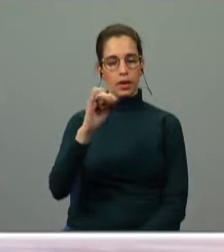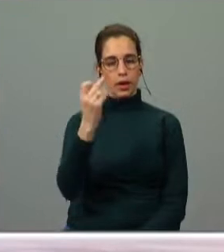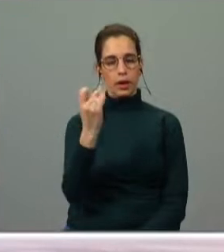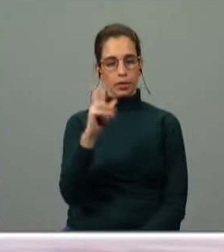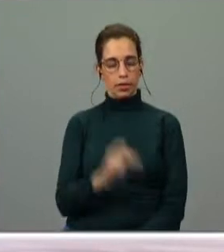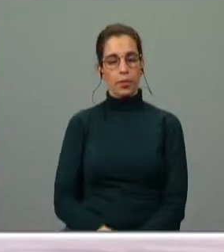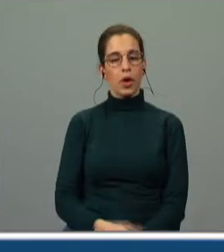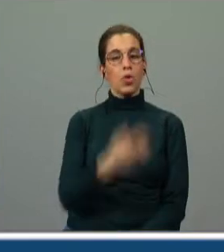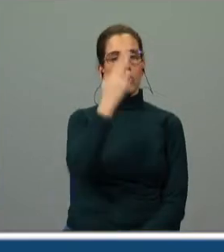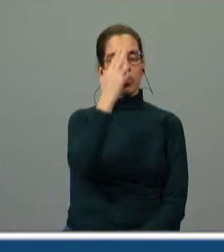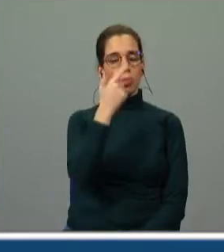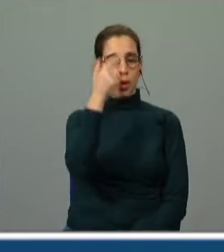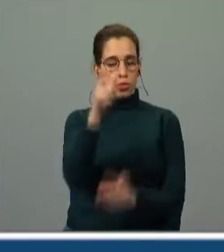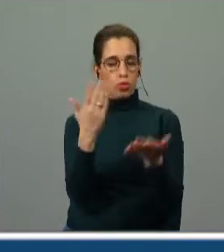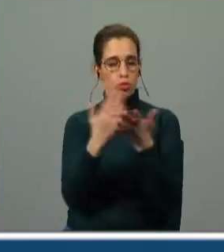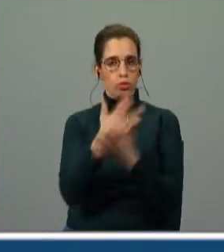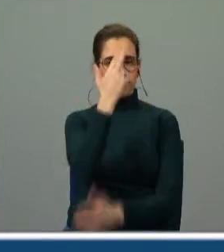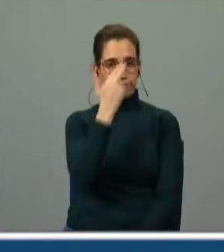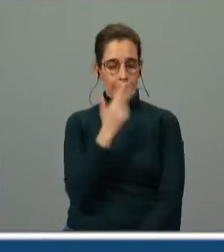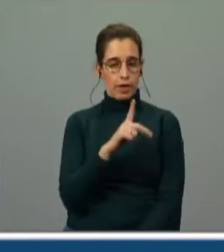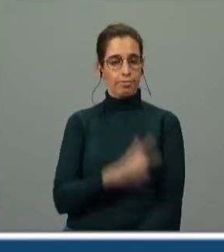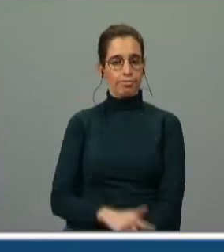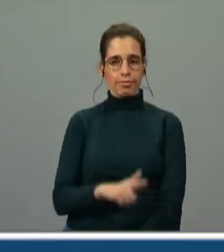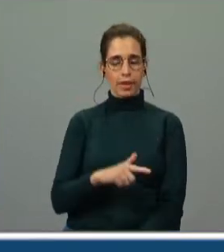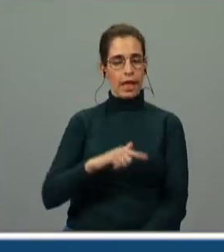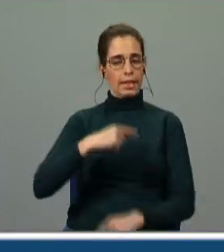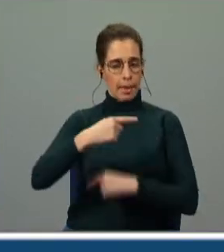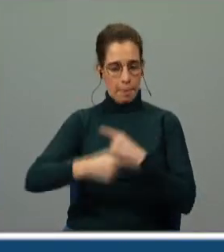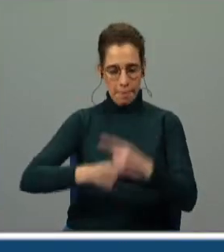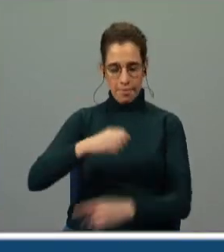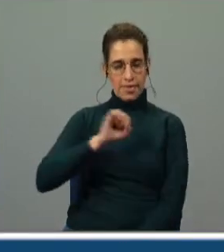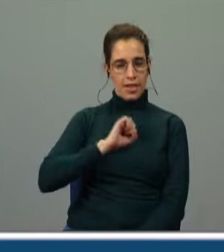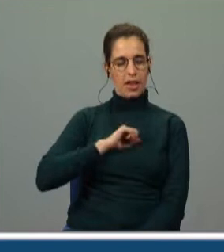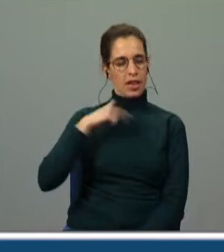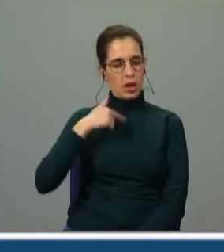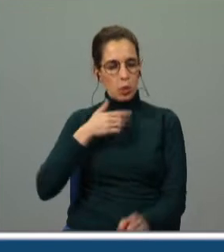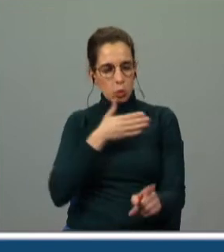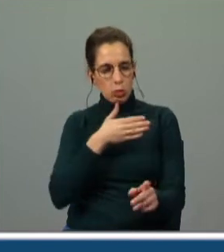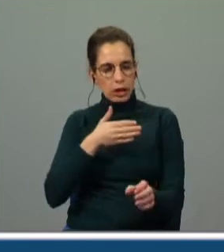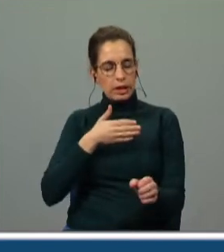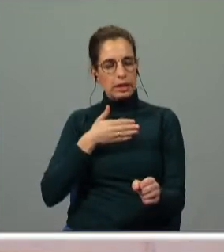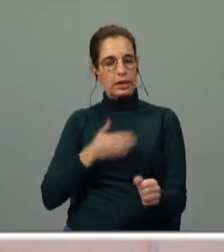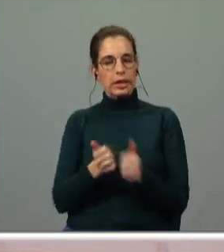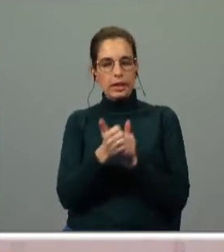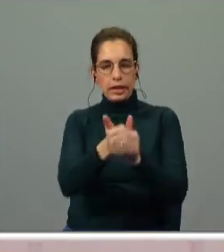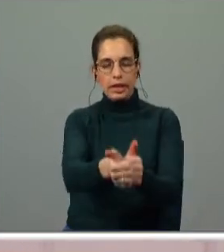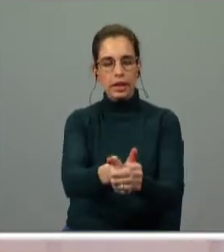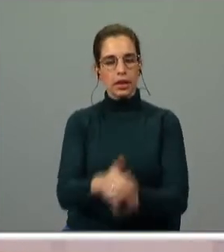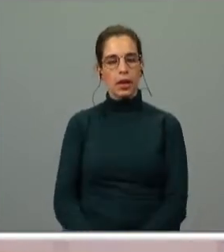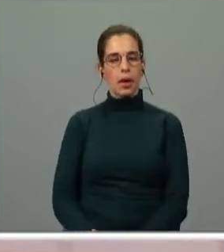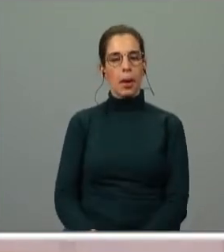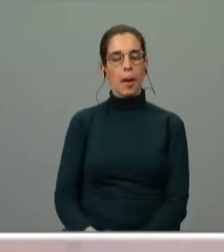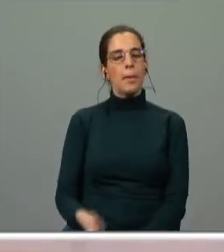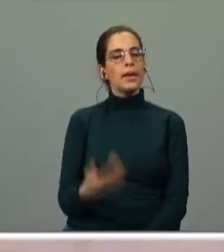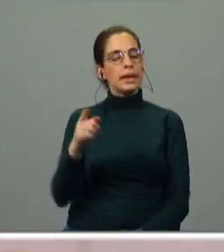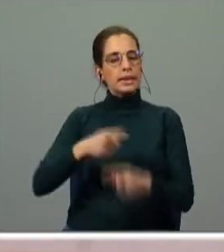historiador do meu tempo, que eu seguia com muita atenção, tinha assim umas teorias um bocadinho estranhas, mas